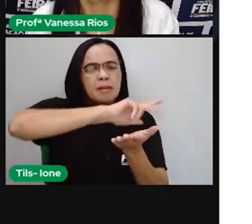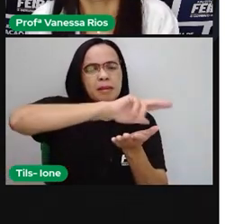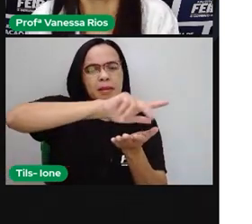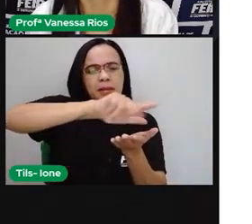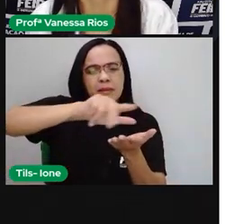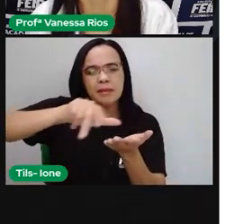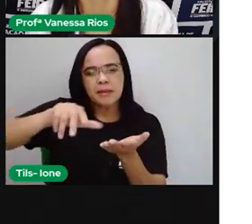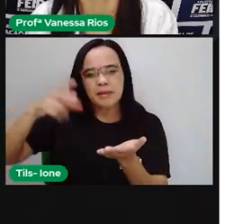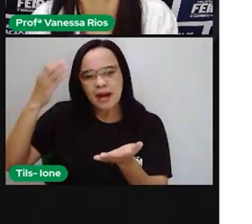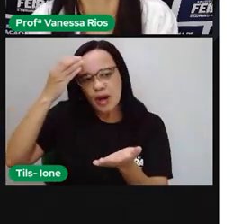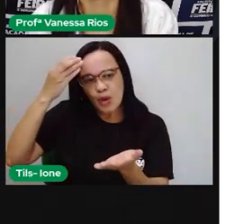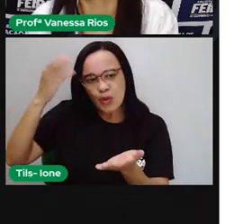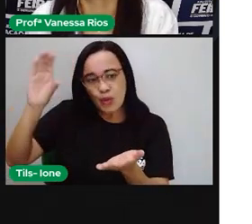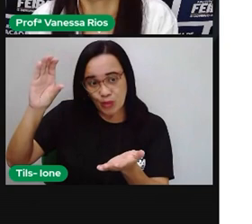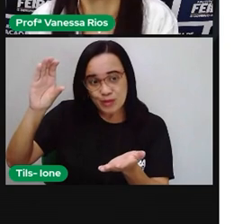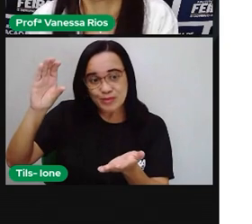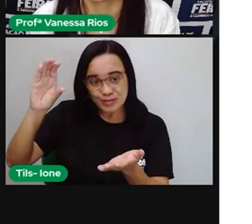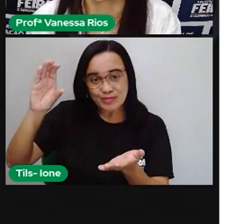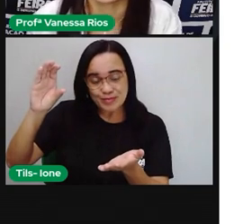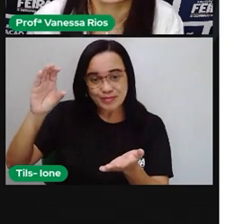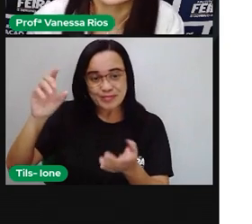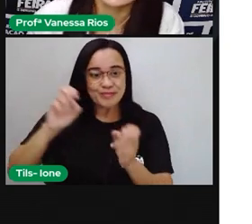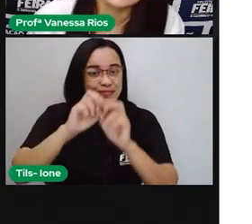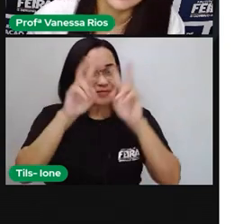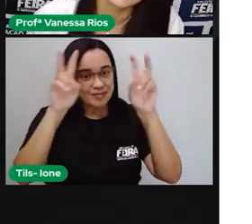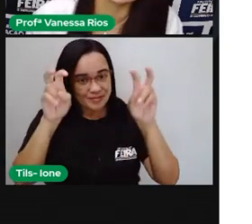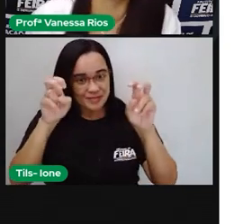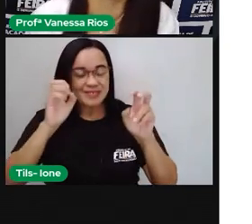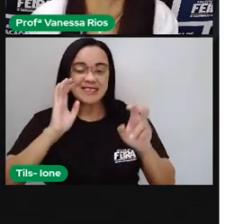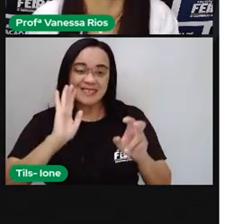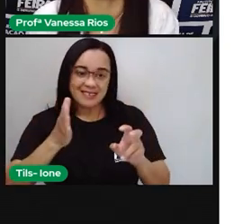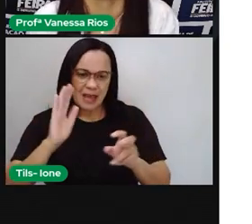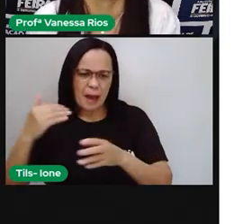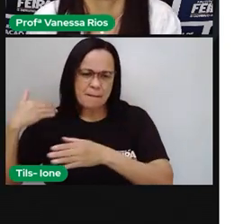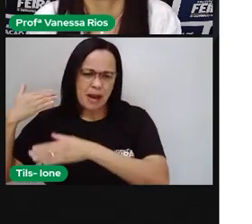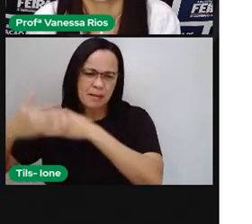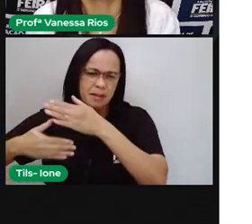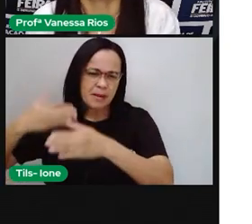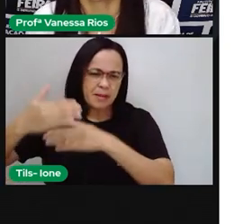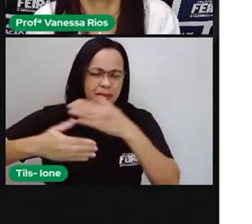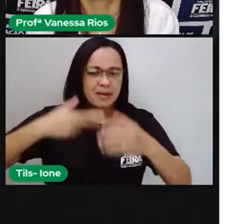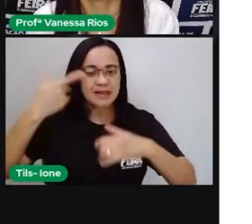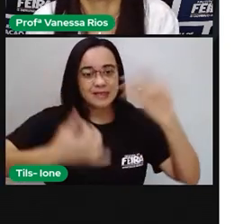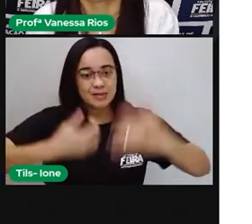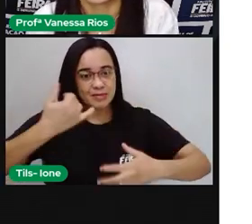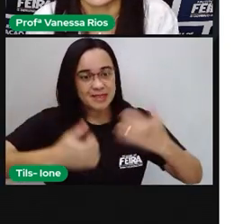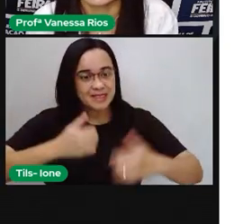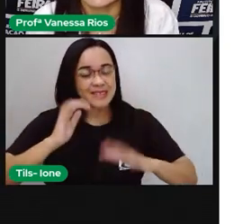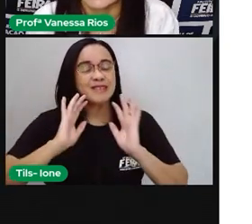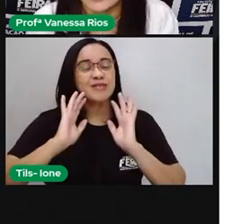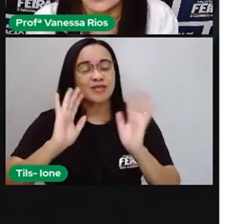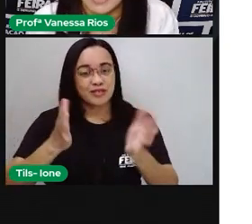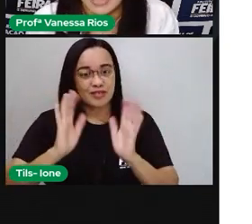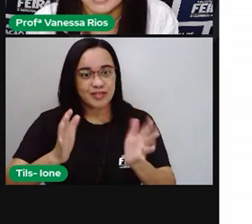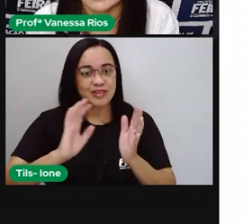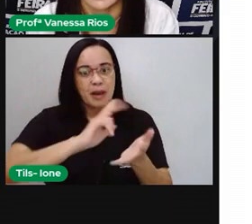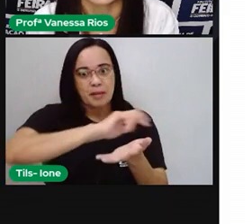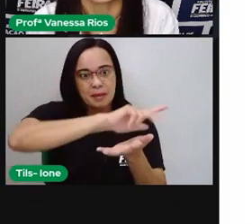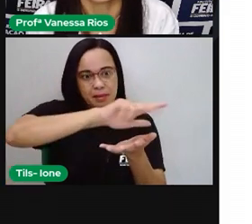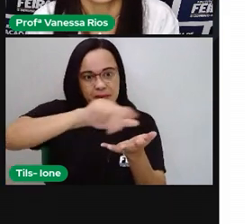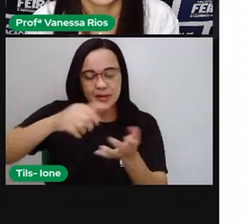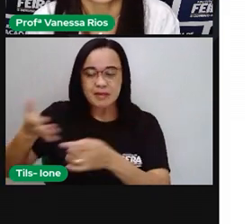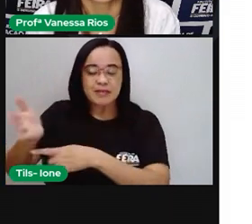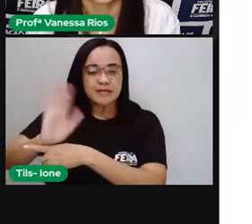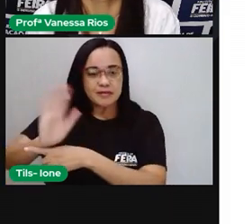cultural, esse assunto aí a pró já vem falando, não é? Nós já observamos em diversas videoaulas